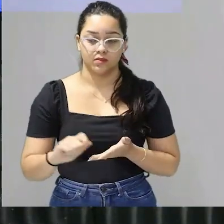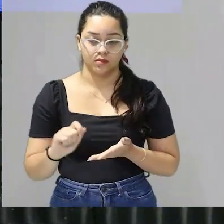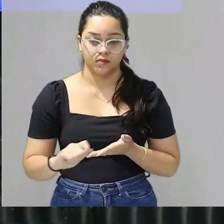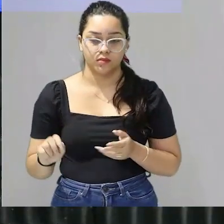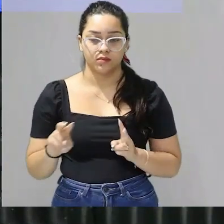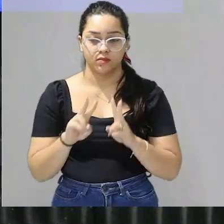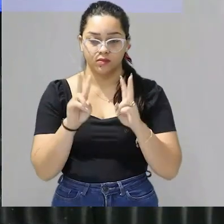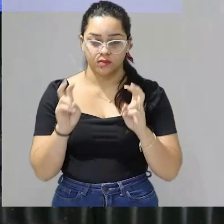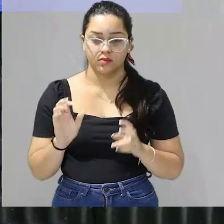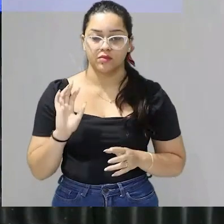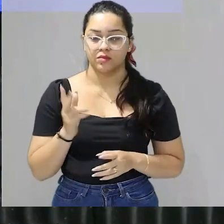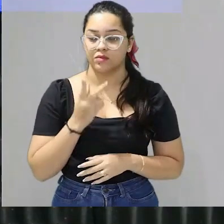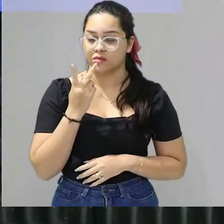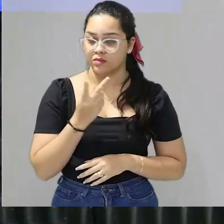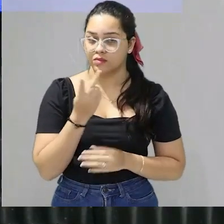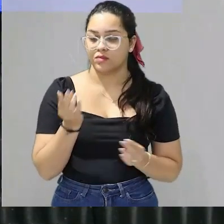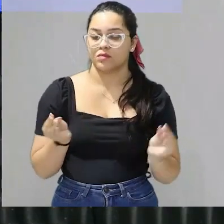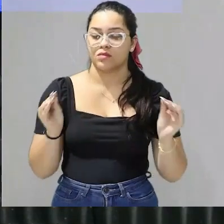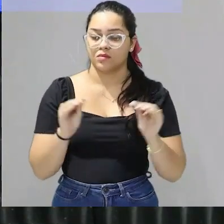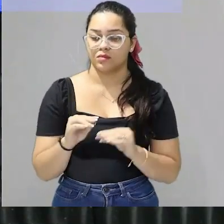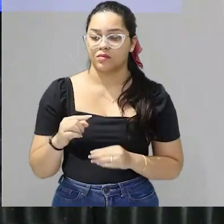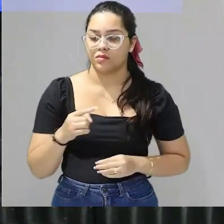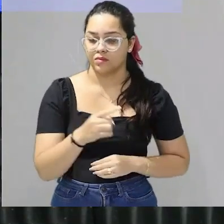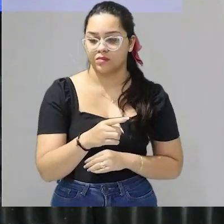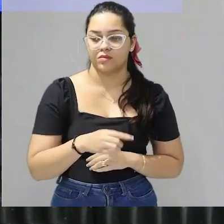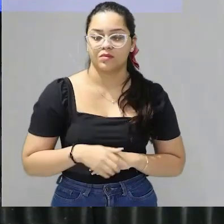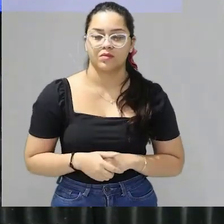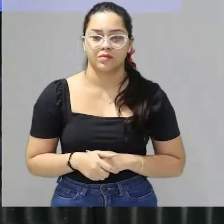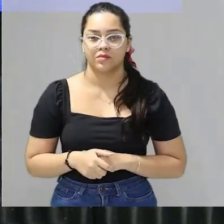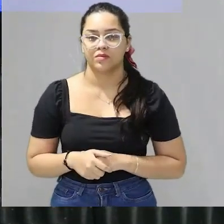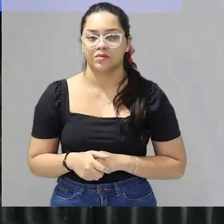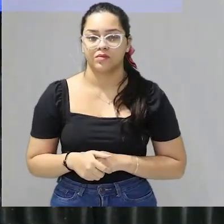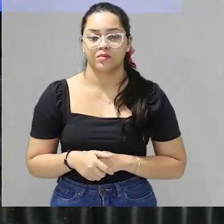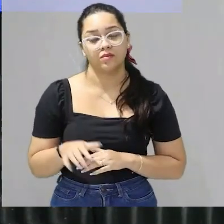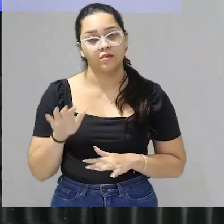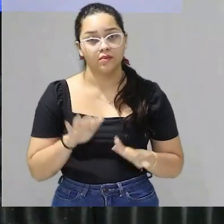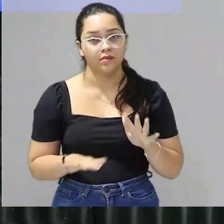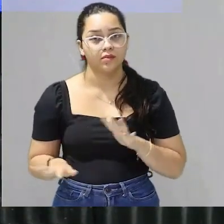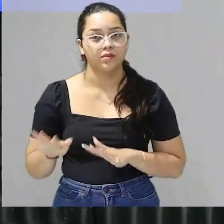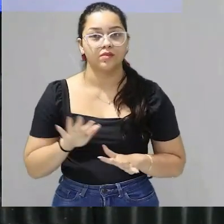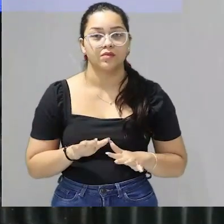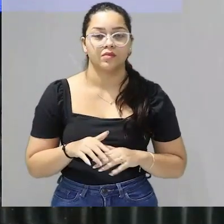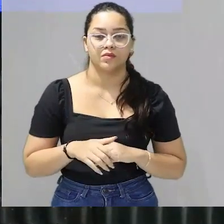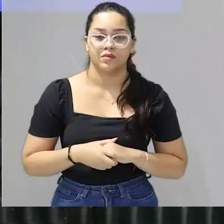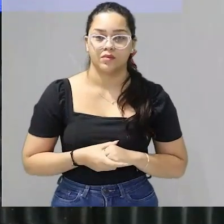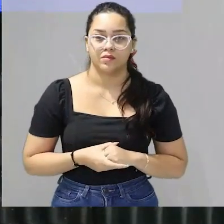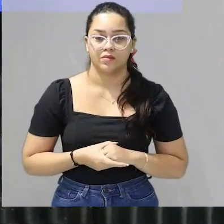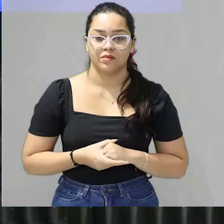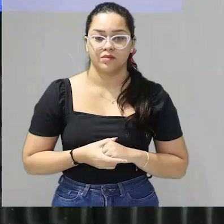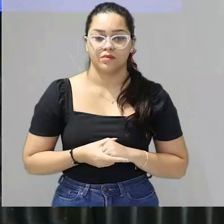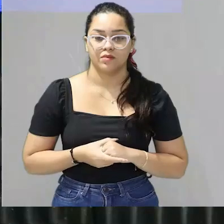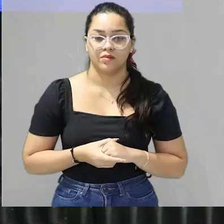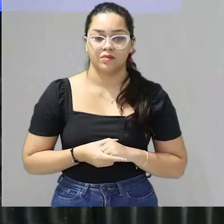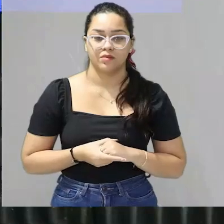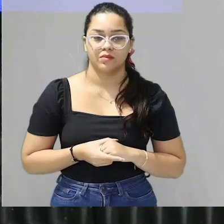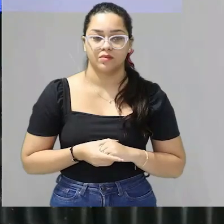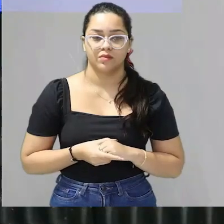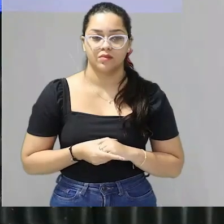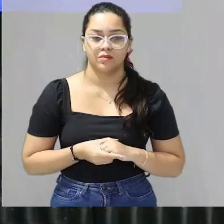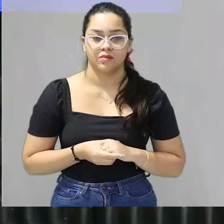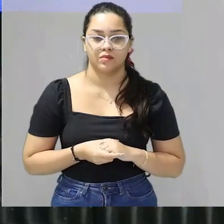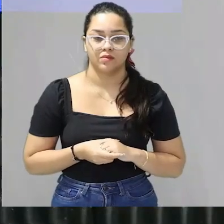sobre o que está sendo colocado então muito cuidado aí com a análise do tema